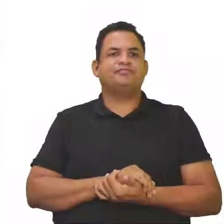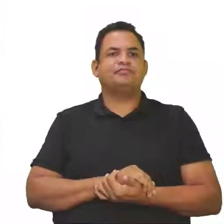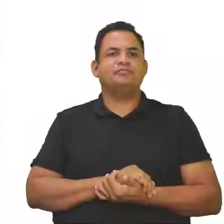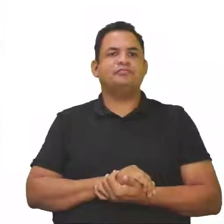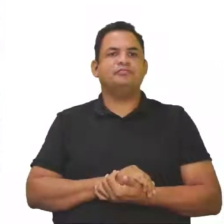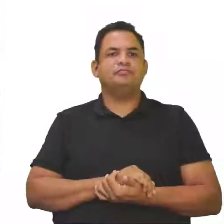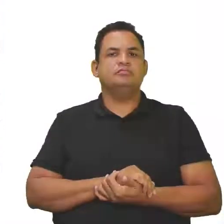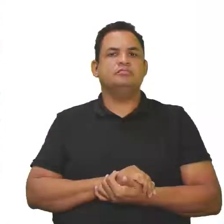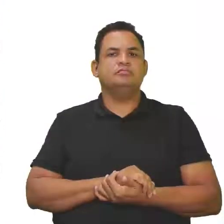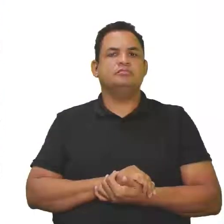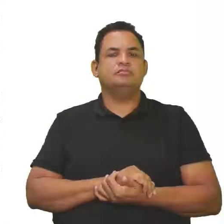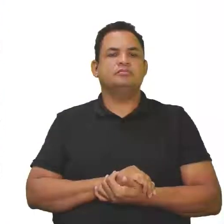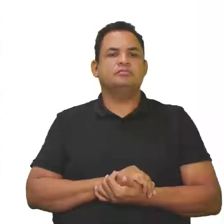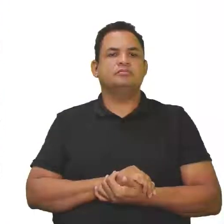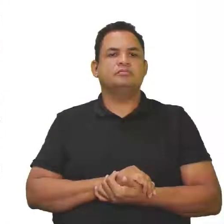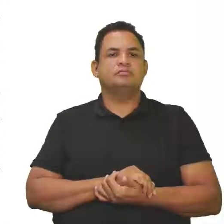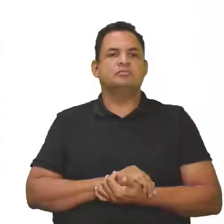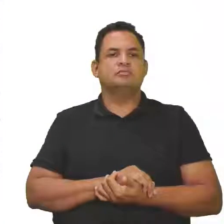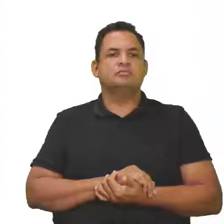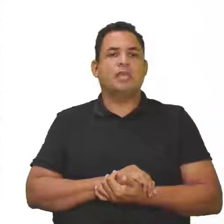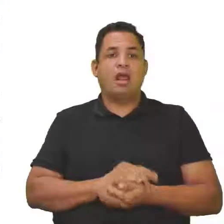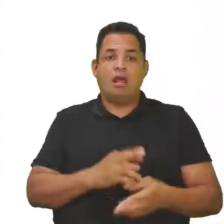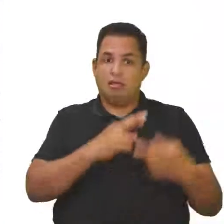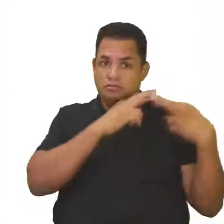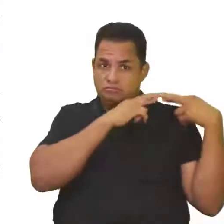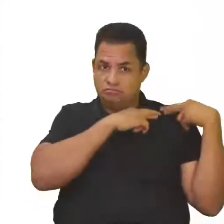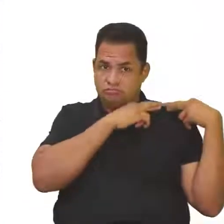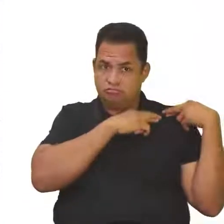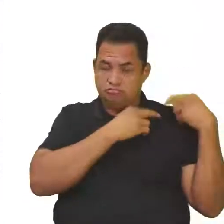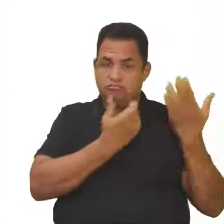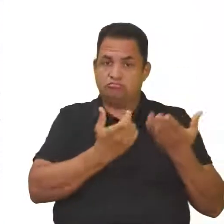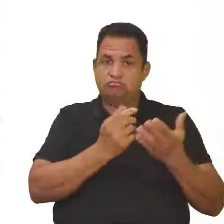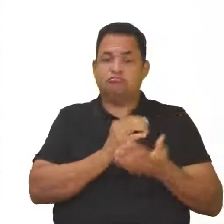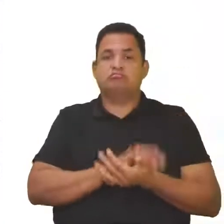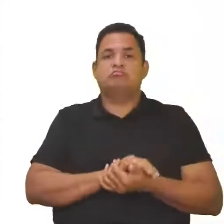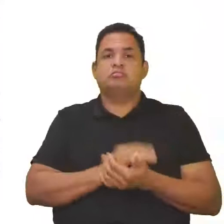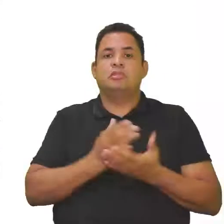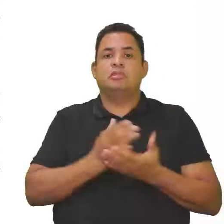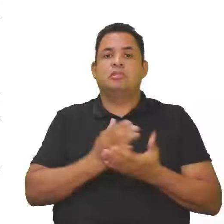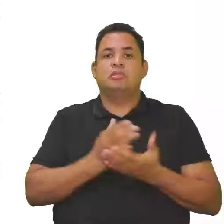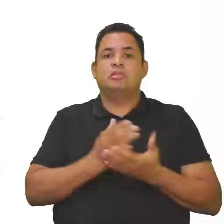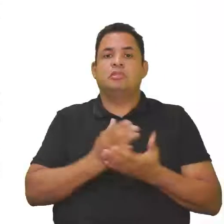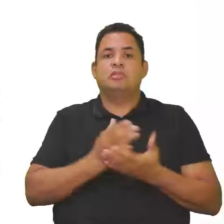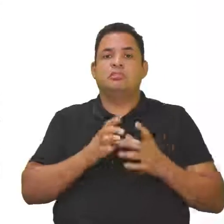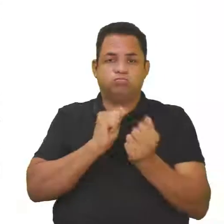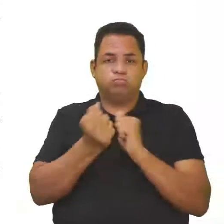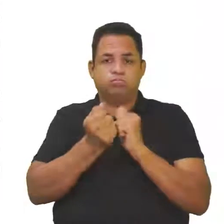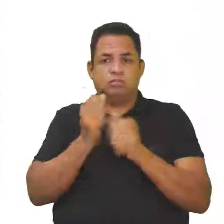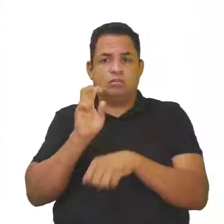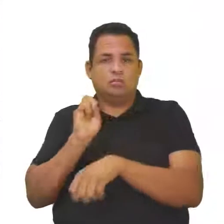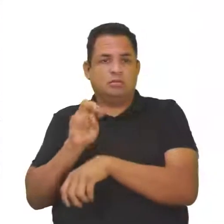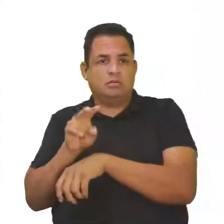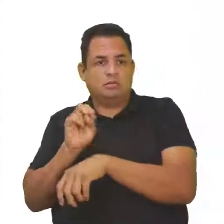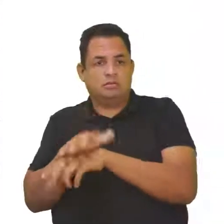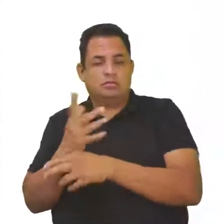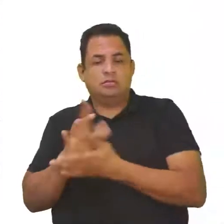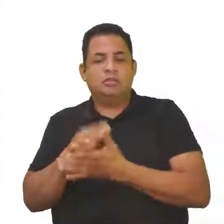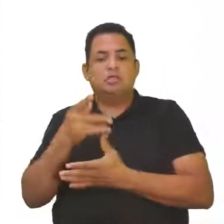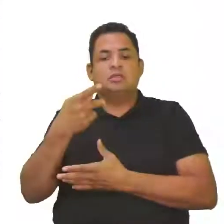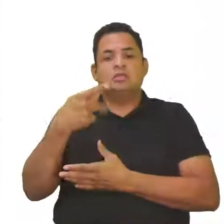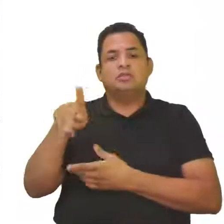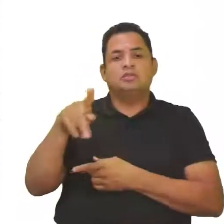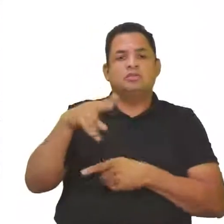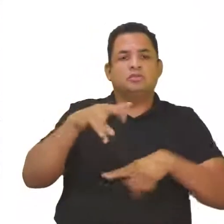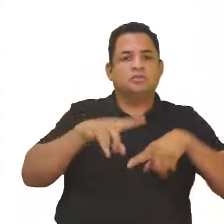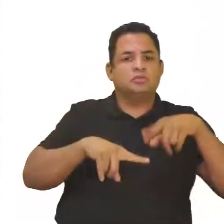Letra A. Tal obrigatoriedade abarca o controle dos agrotóxicos